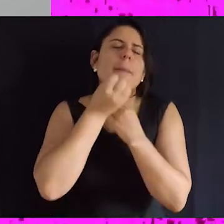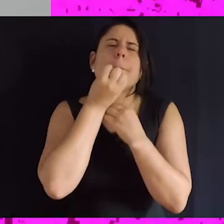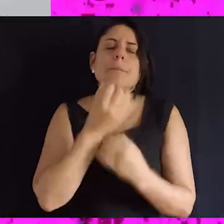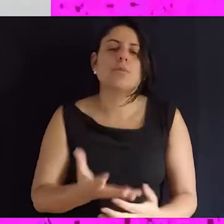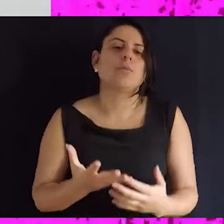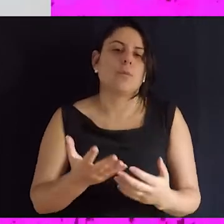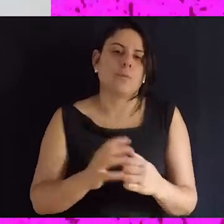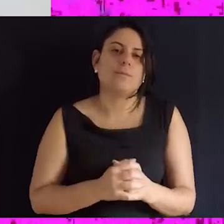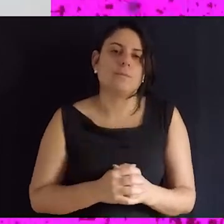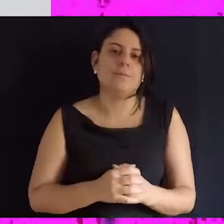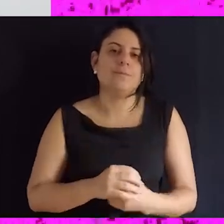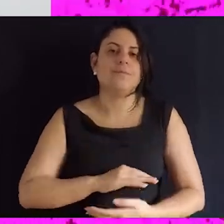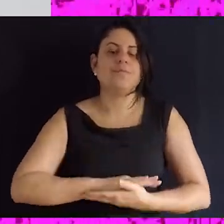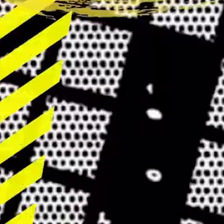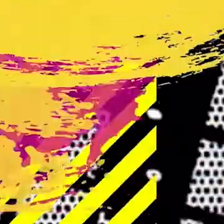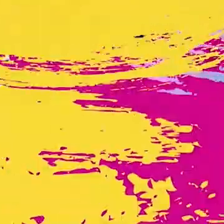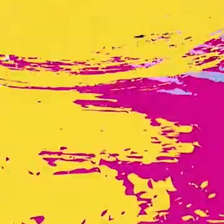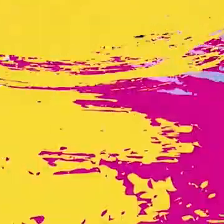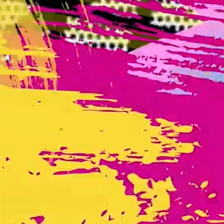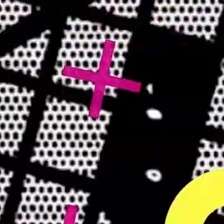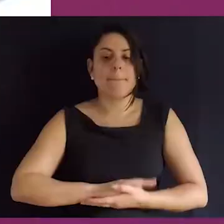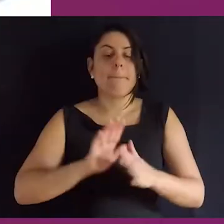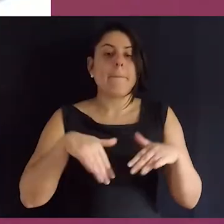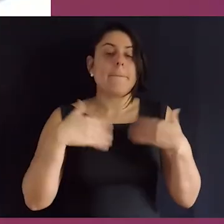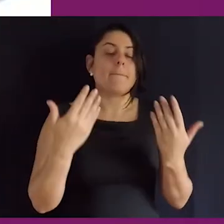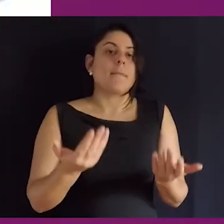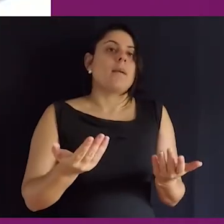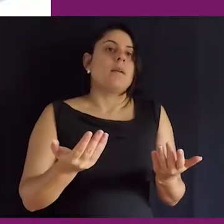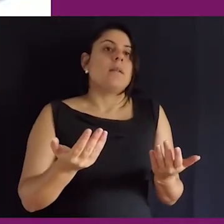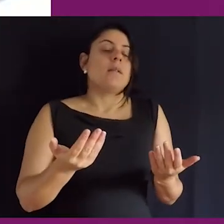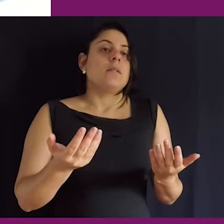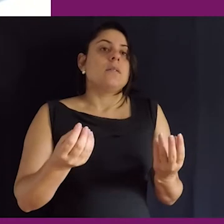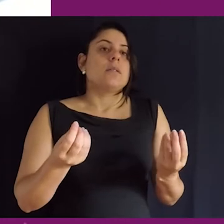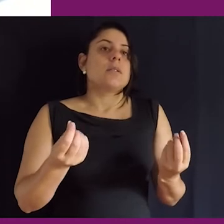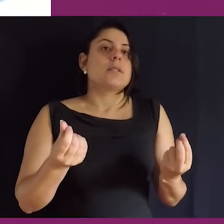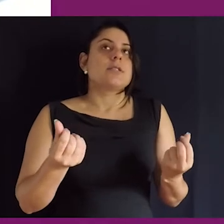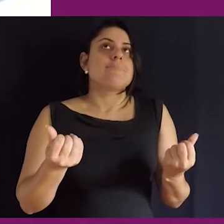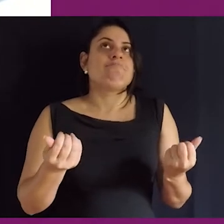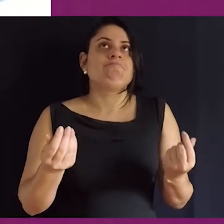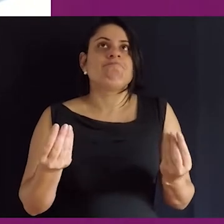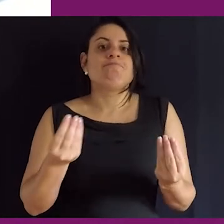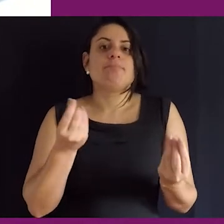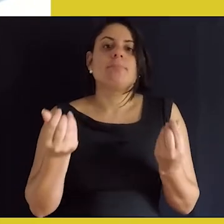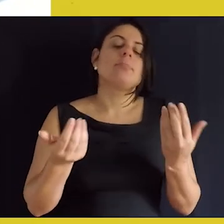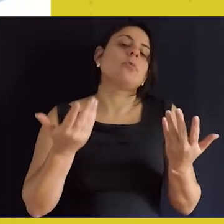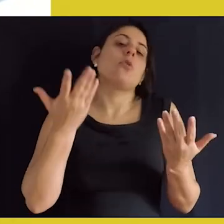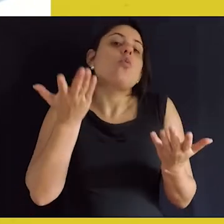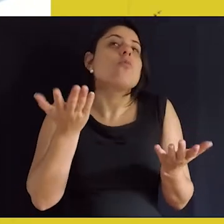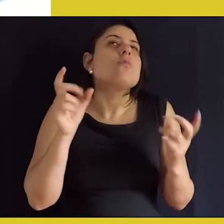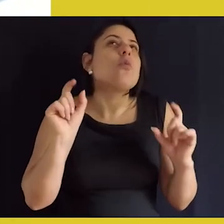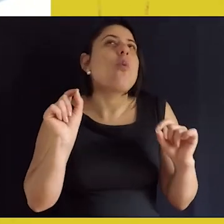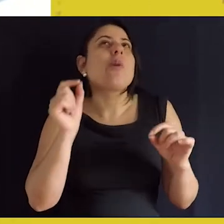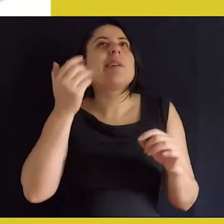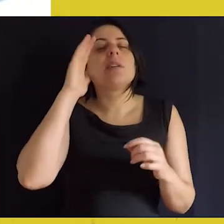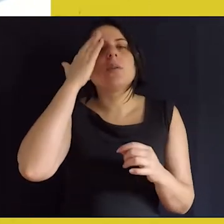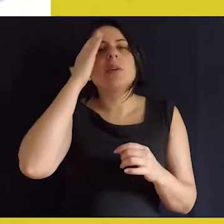puder ajudar, é sempre bem-vindo. Pelo que eu entendi, é uma